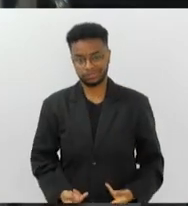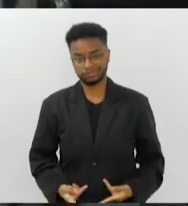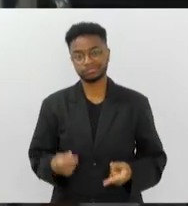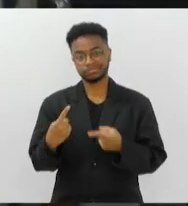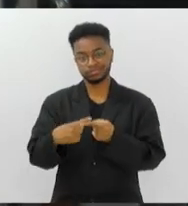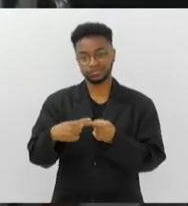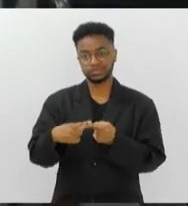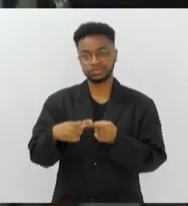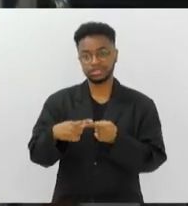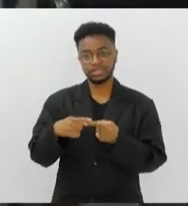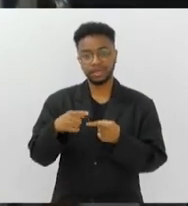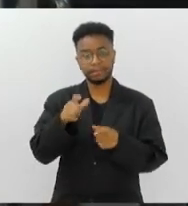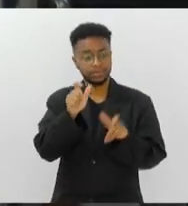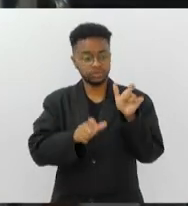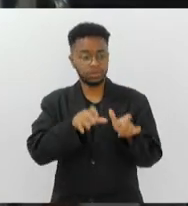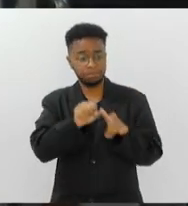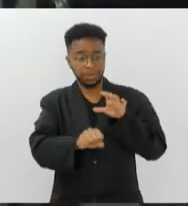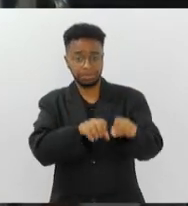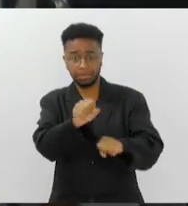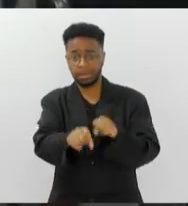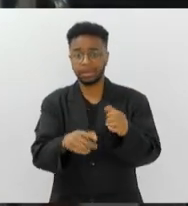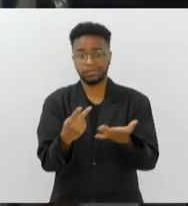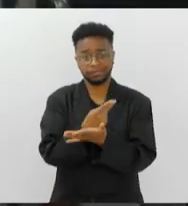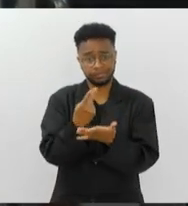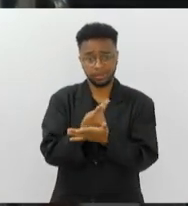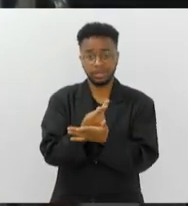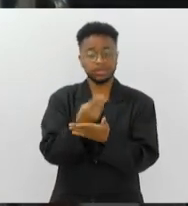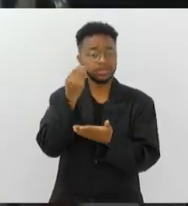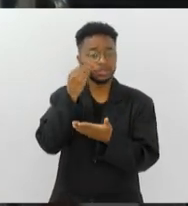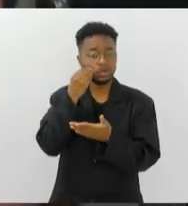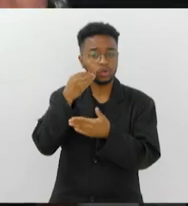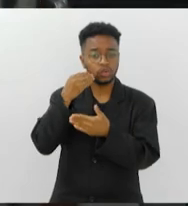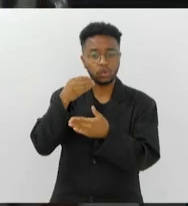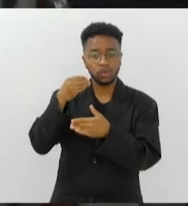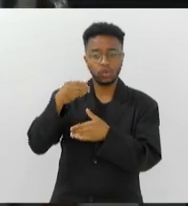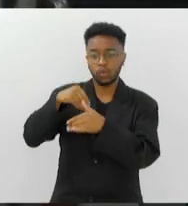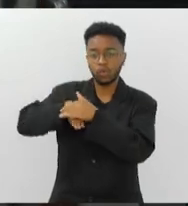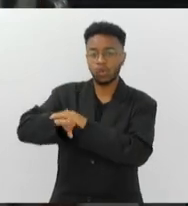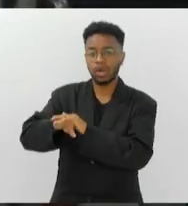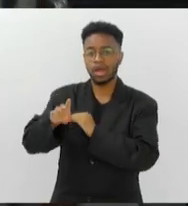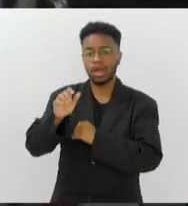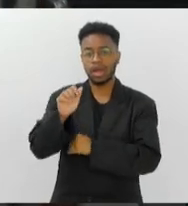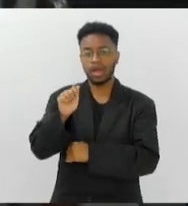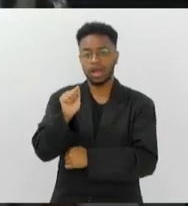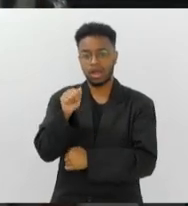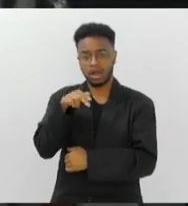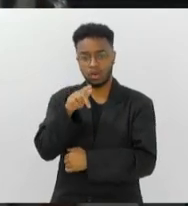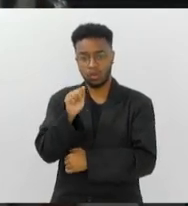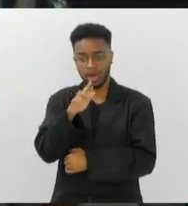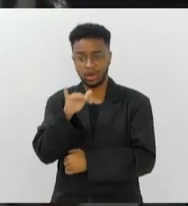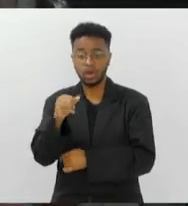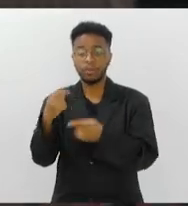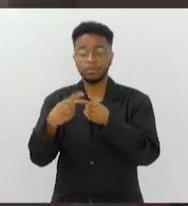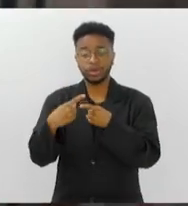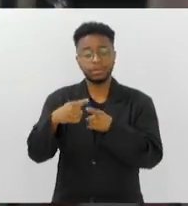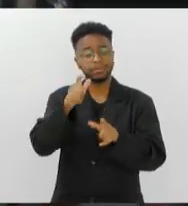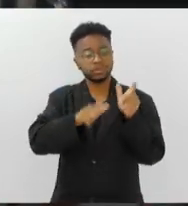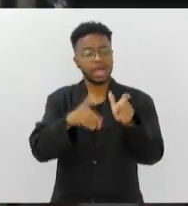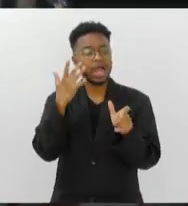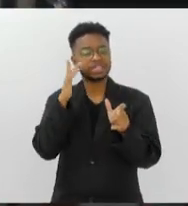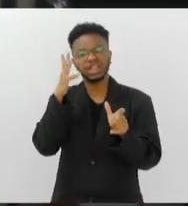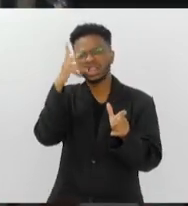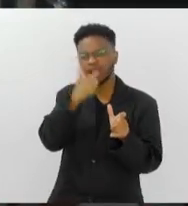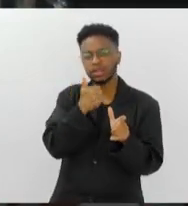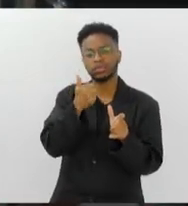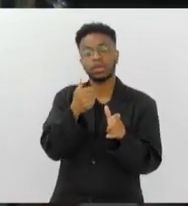desde a captura ilegal para esse mercado de aquariofilia, as pessoas acham um cavalo marinho lindo e ele realmente é lindo, é cativante, e